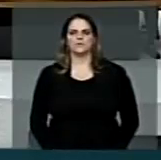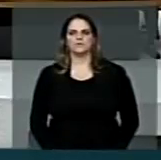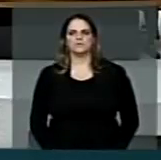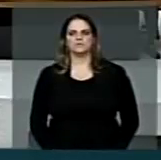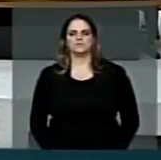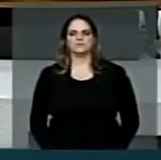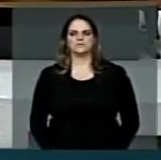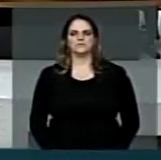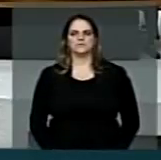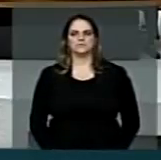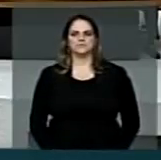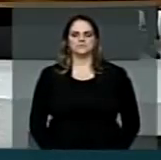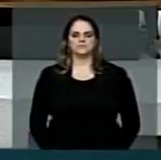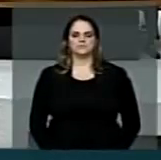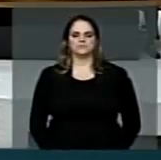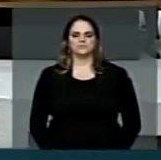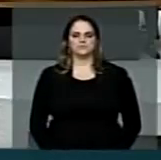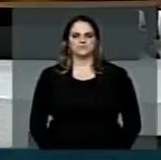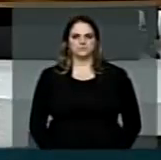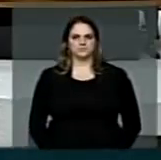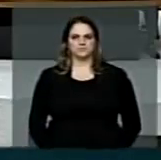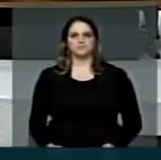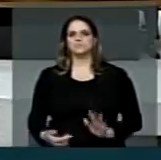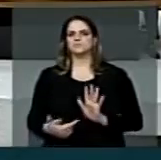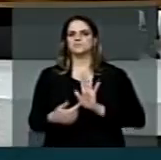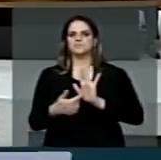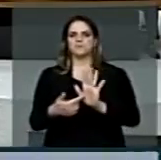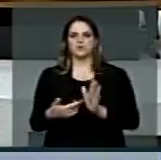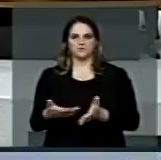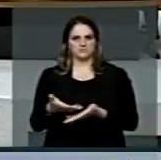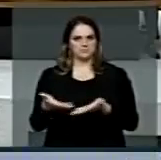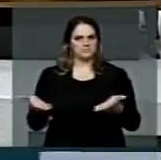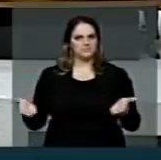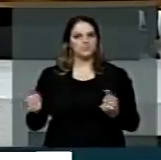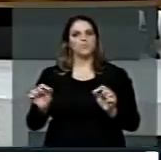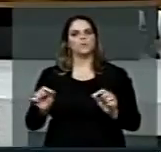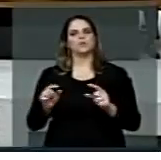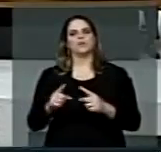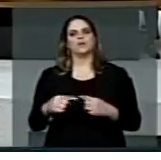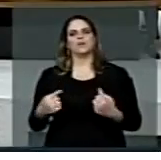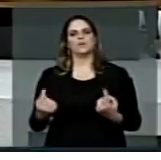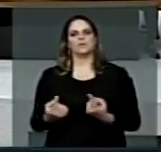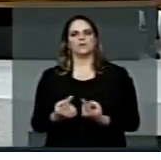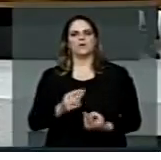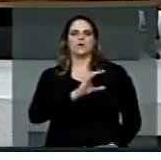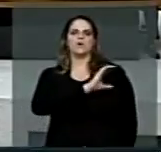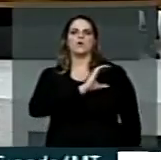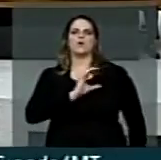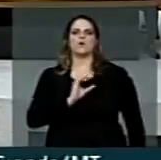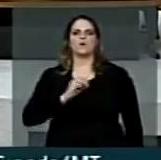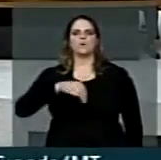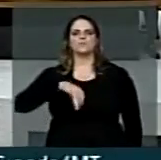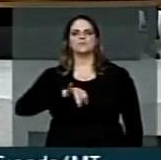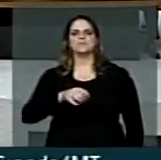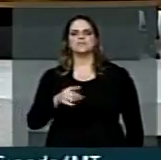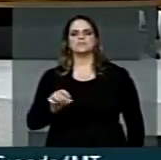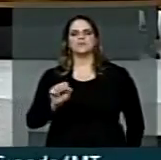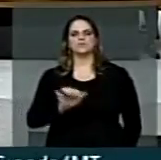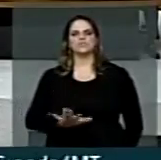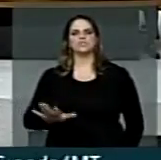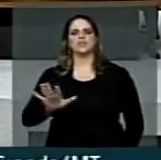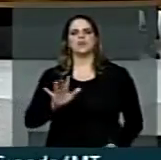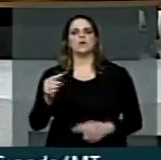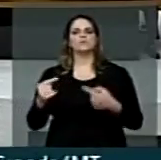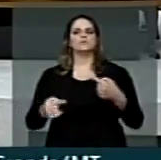A TV Câmara e a Rádio Câmara estão transmitindo aqui do Plenário Ulisses Guimarães a Comissão Geral para Discutir a Violência contra o